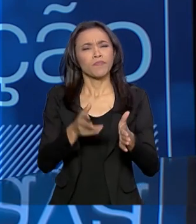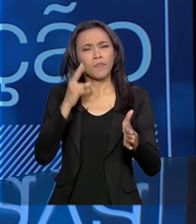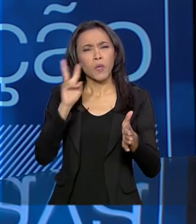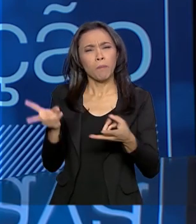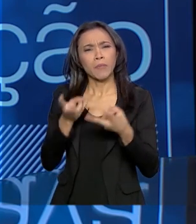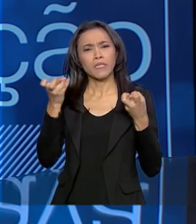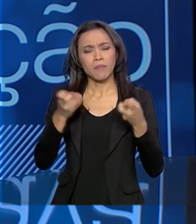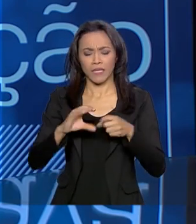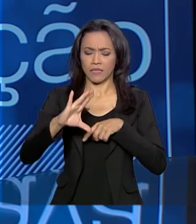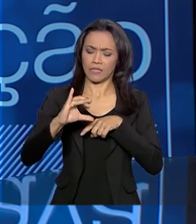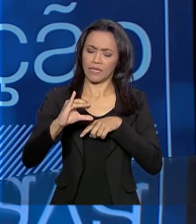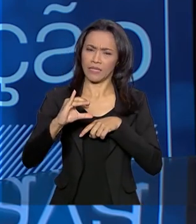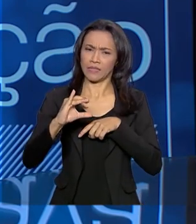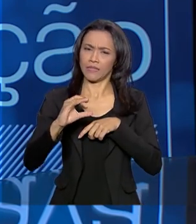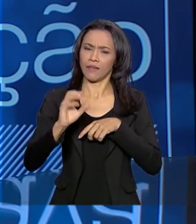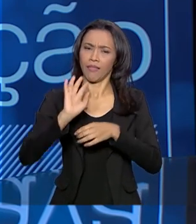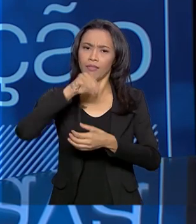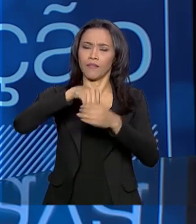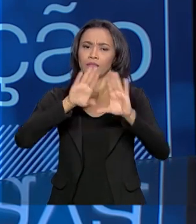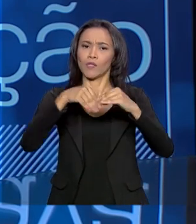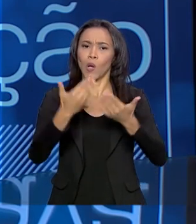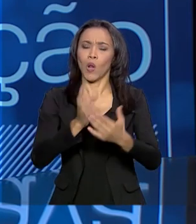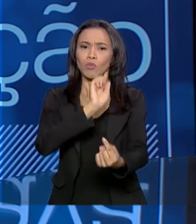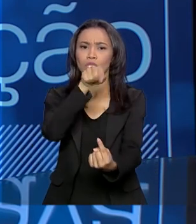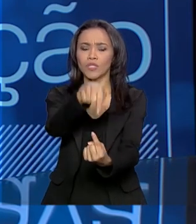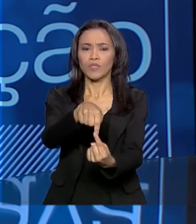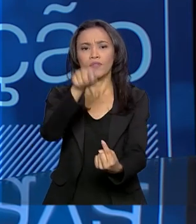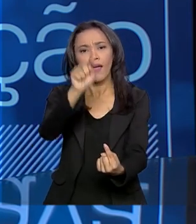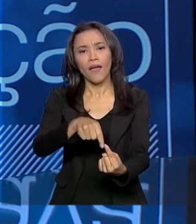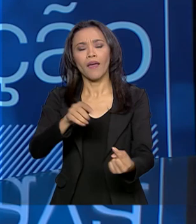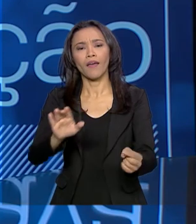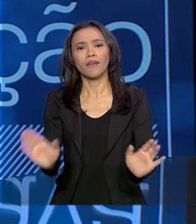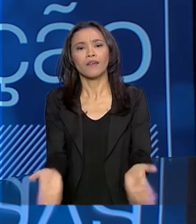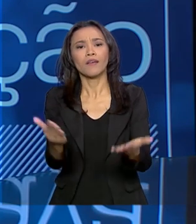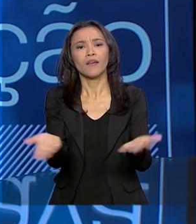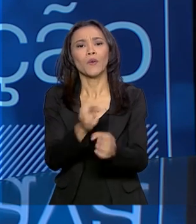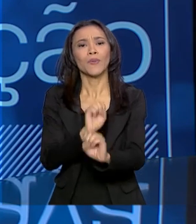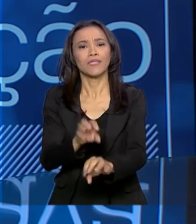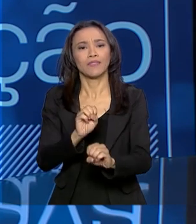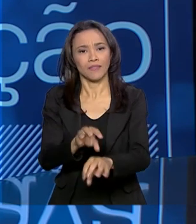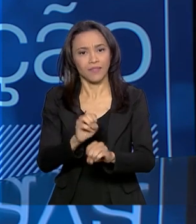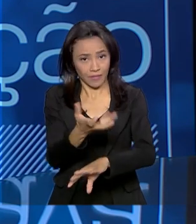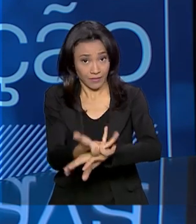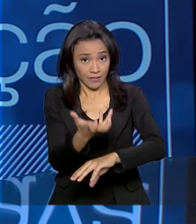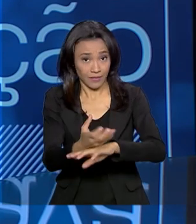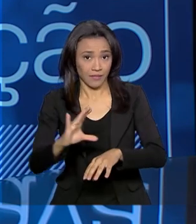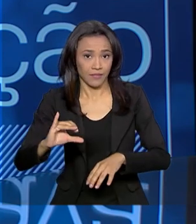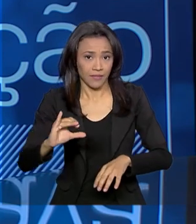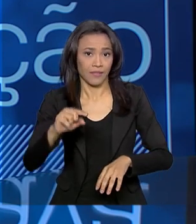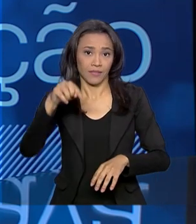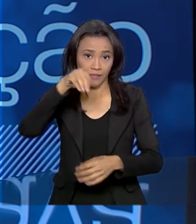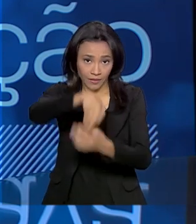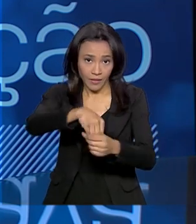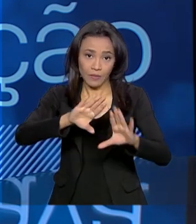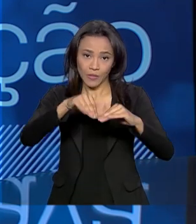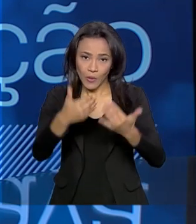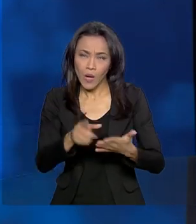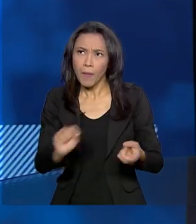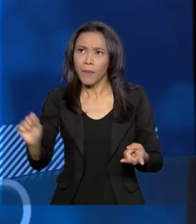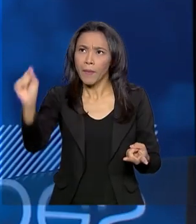missão de incentivar o ensino de ciência nas escolas, fazer com que aquele